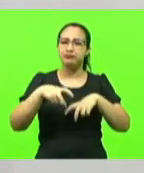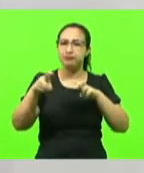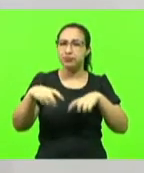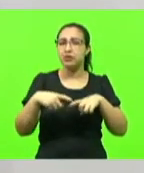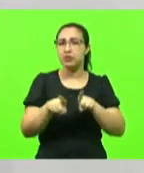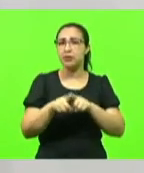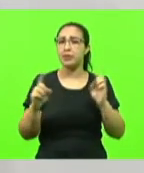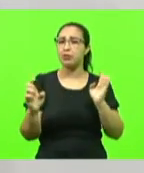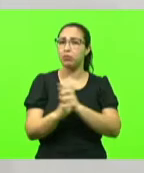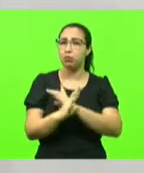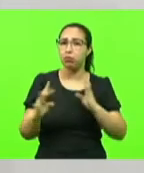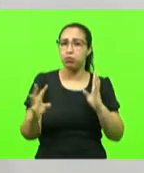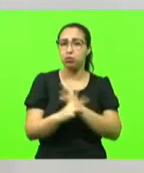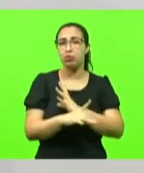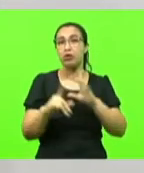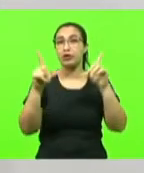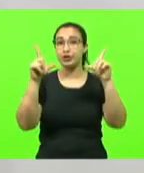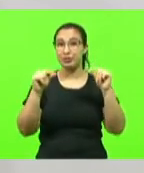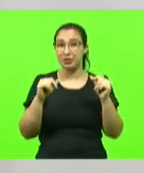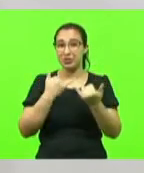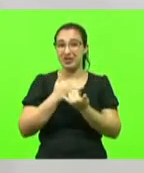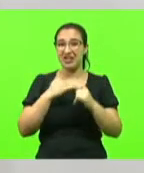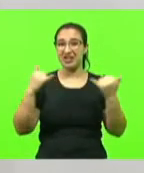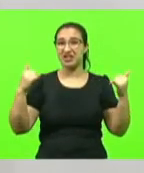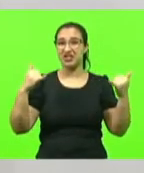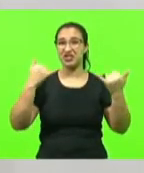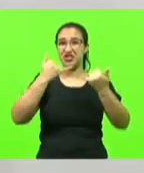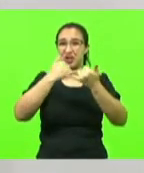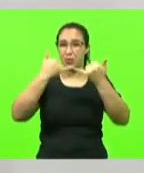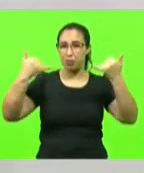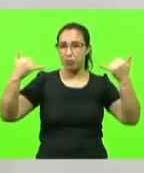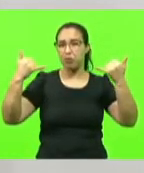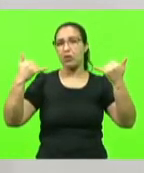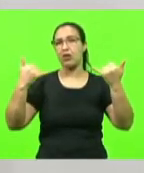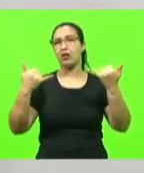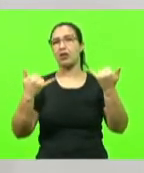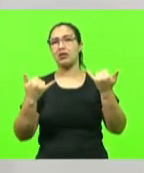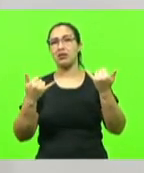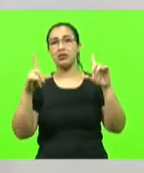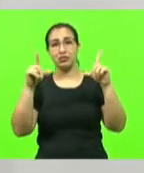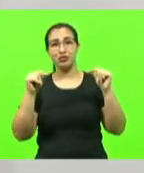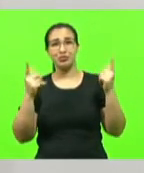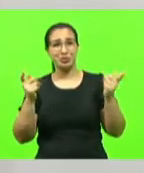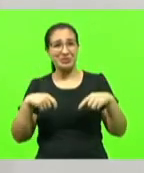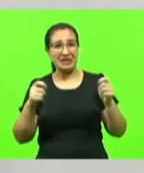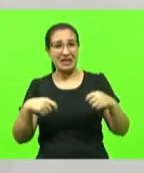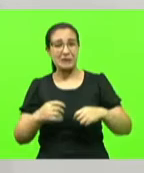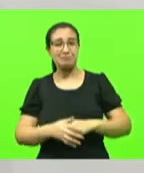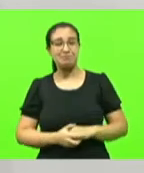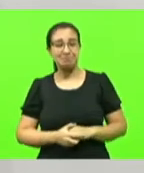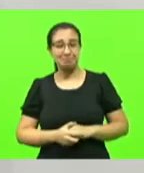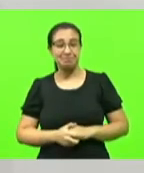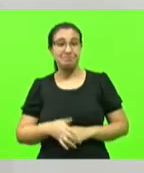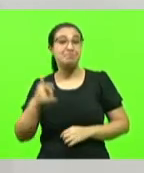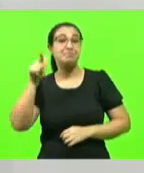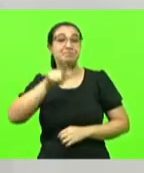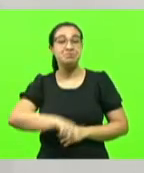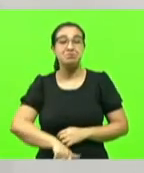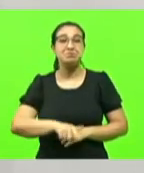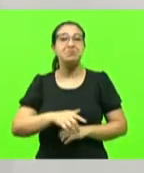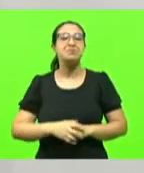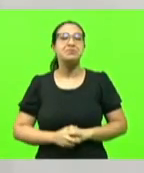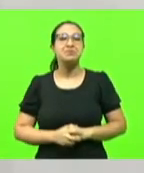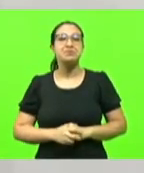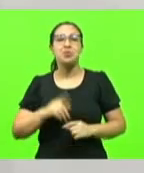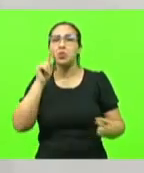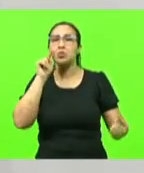demanda da energia elétrica em horários de pico onde tem o maior consumo. Além disso, senhores e senhoras, o